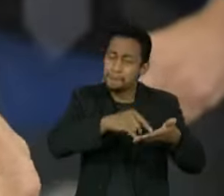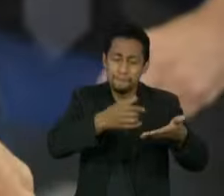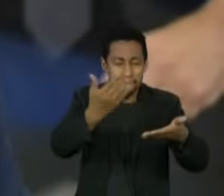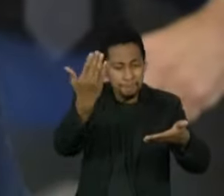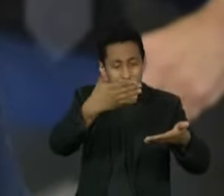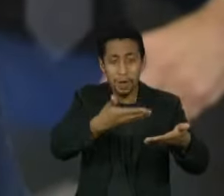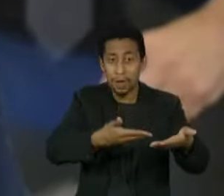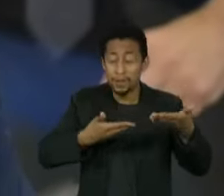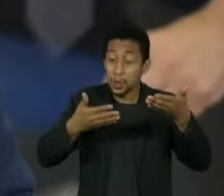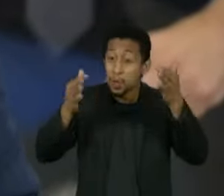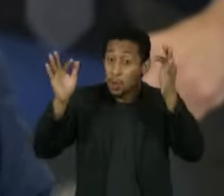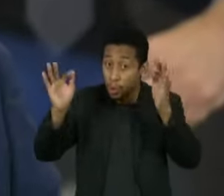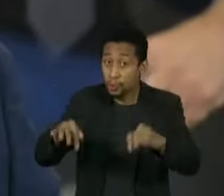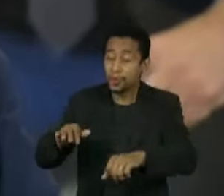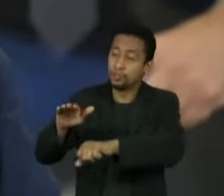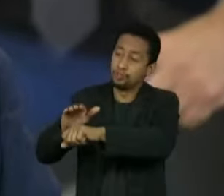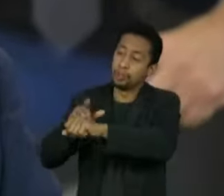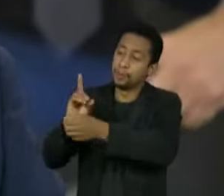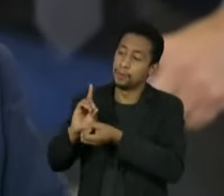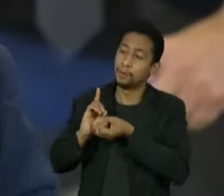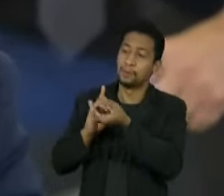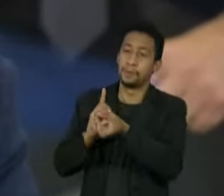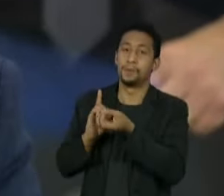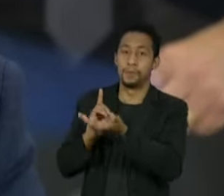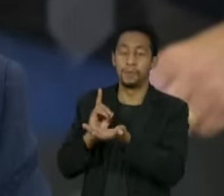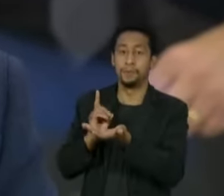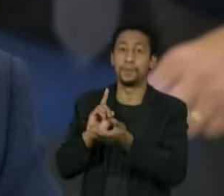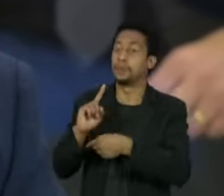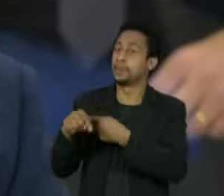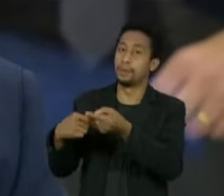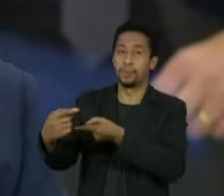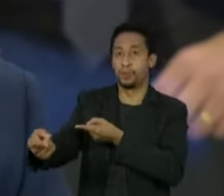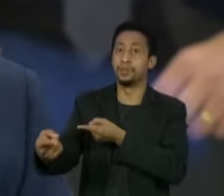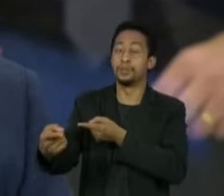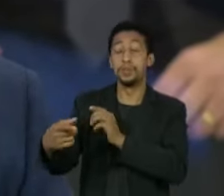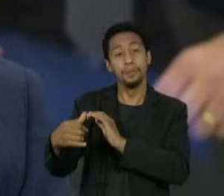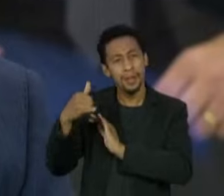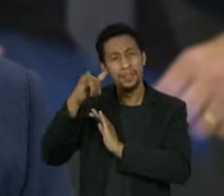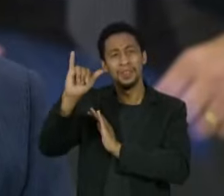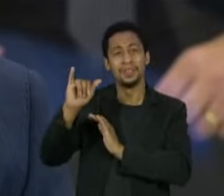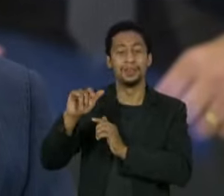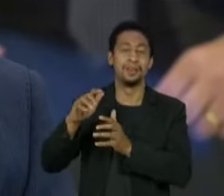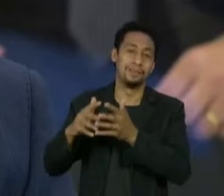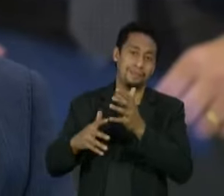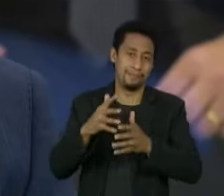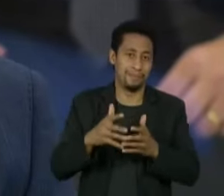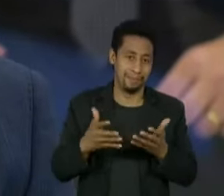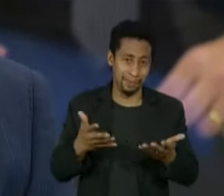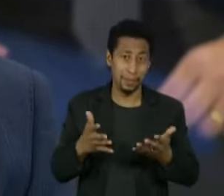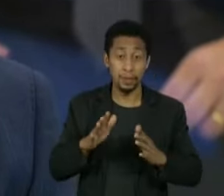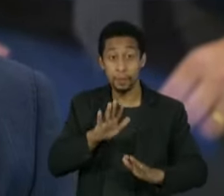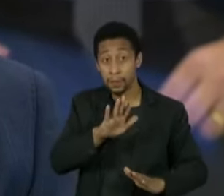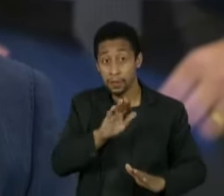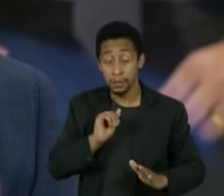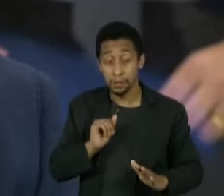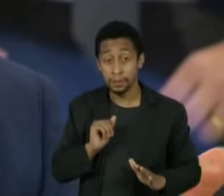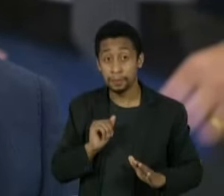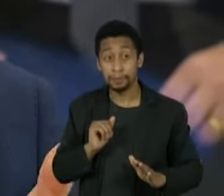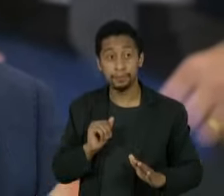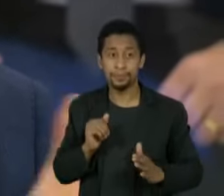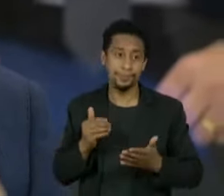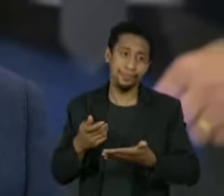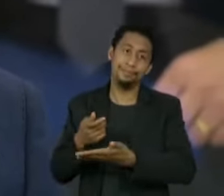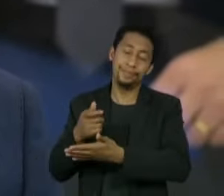somente ao final interroga que aí você tem todos os elementos. E essas medidas cautelares também. Mas nada disso pode